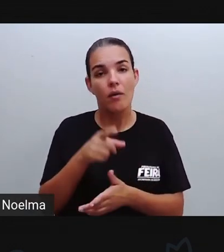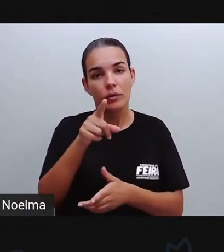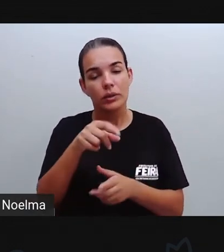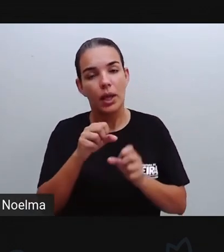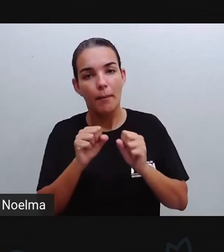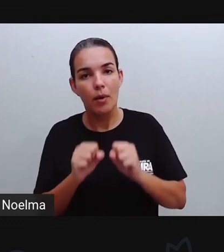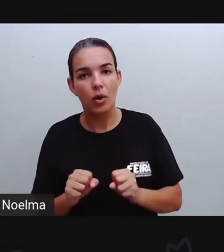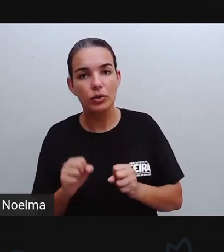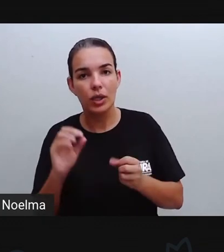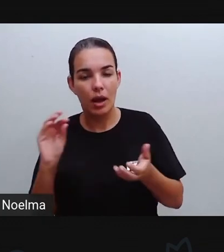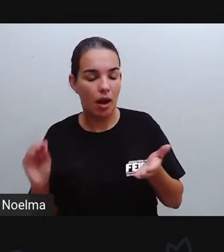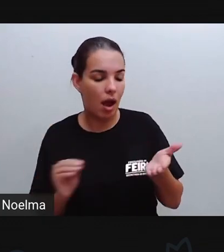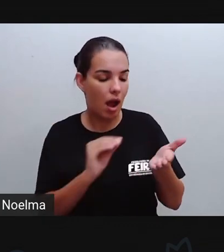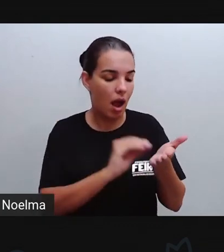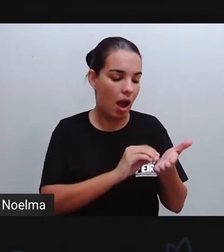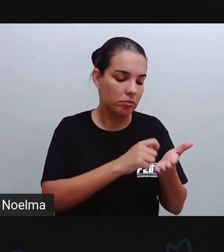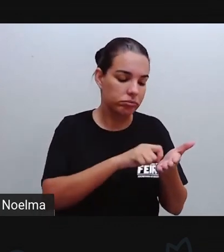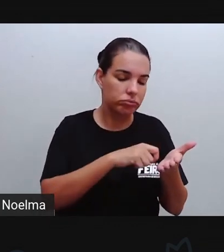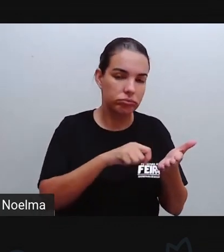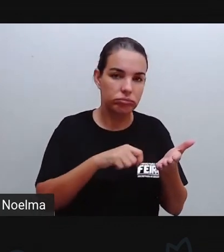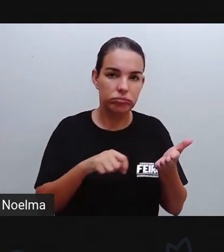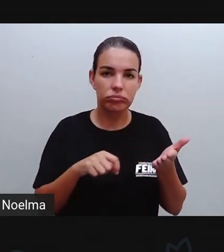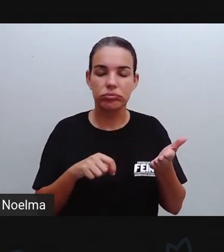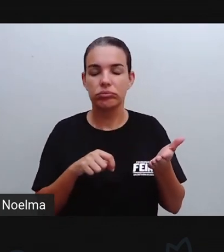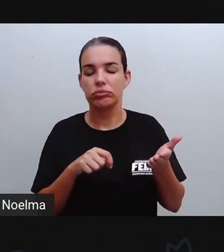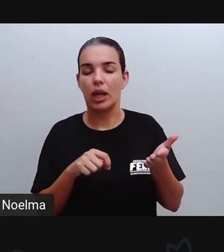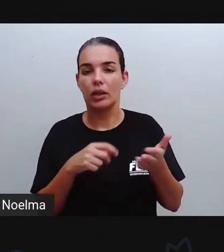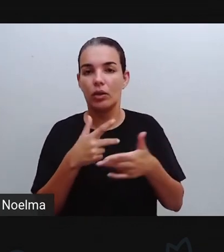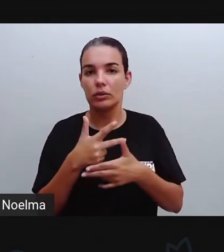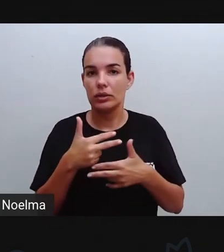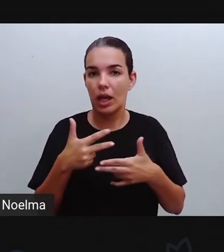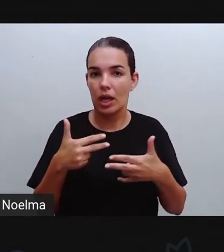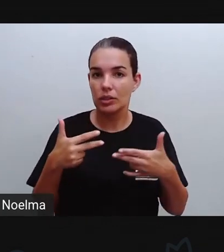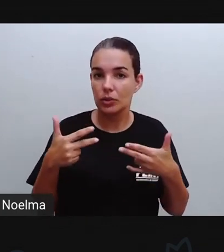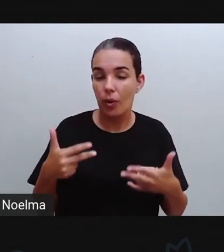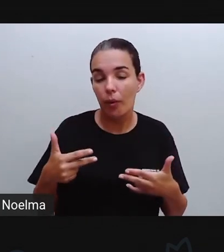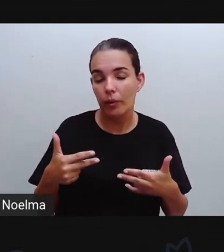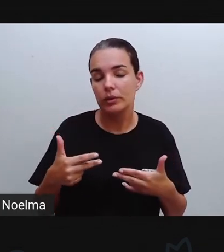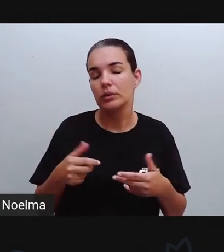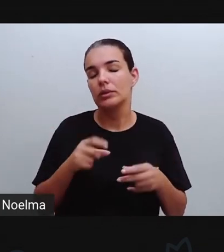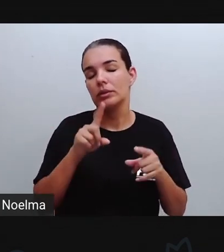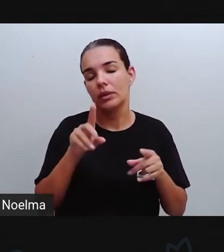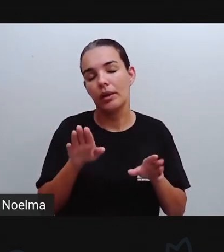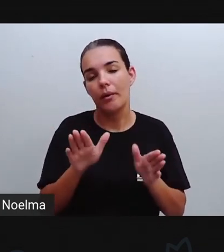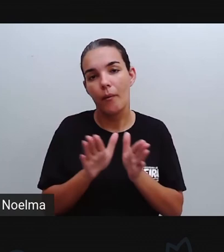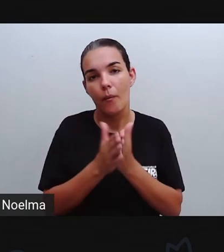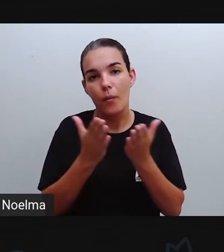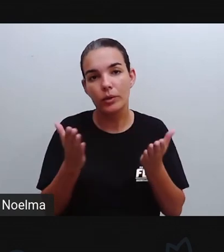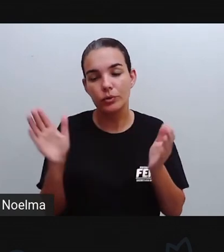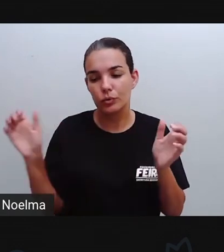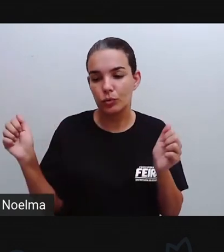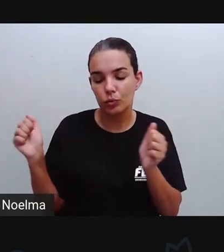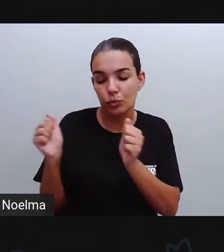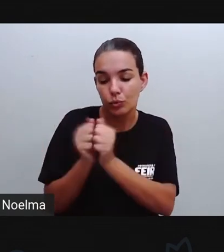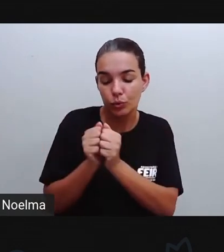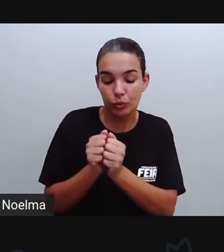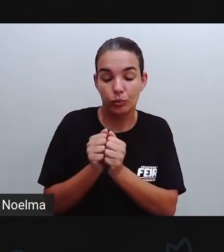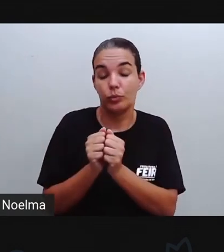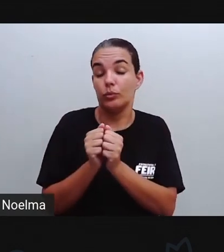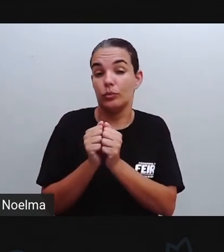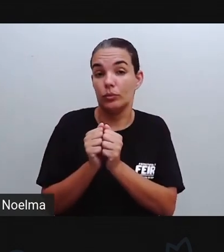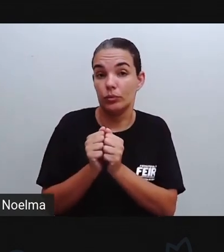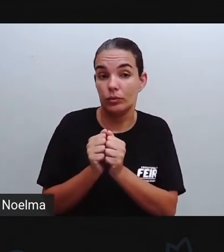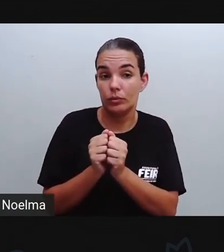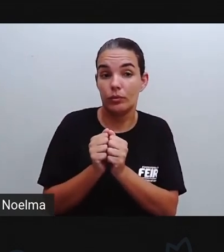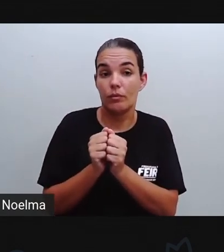né? E o vídeo não foi suficiente ainda Para que vocês pudessem tirar essa dúvida Vocês podem estar anotando aí No seu caderno